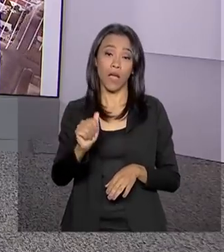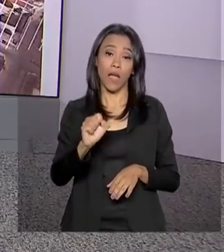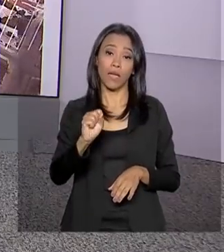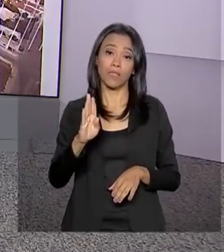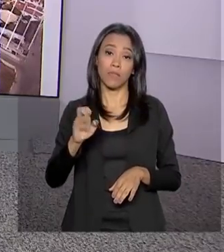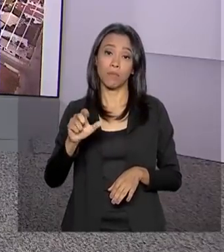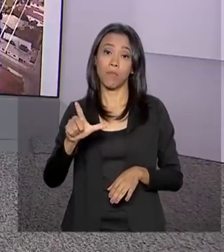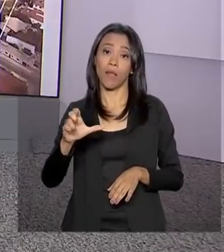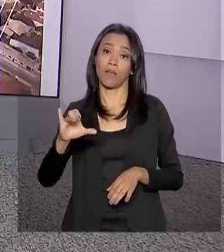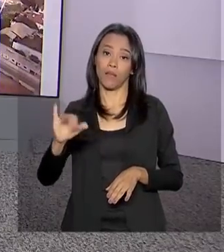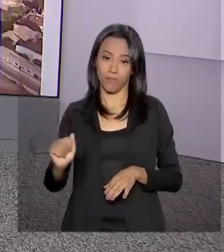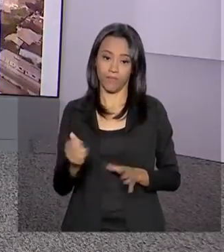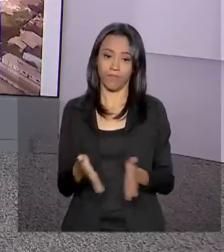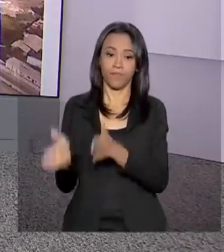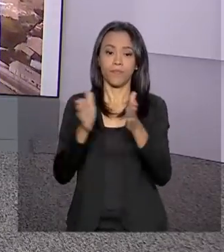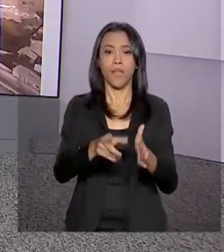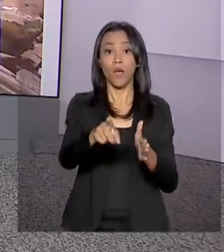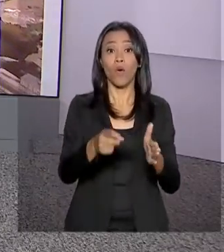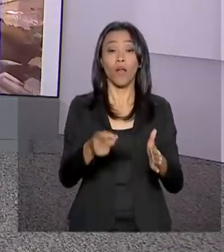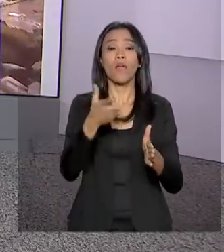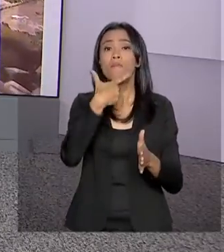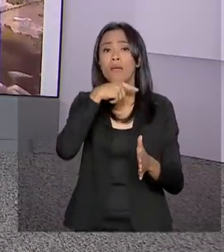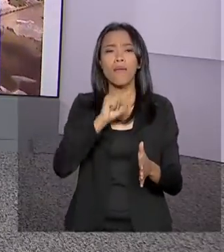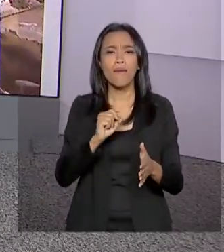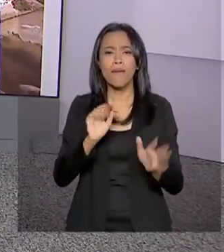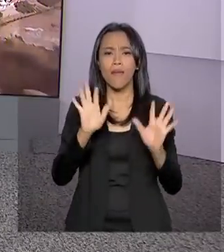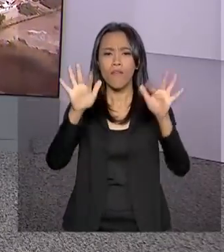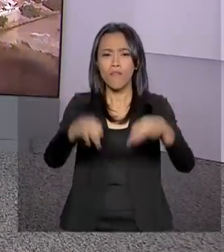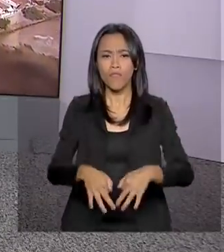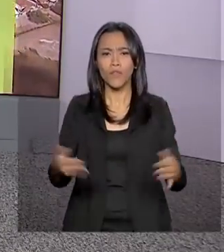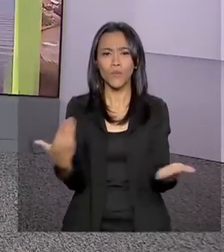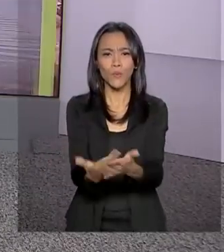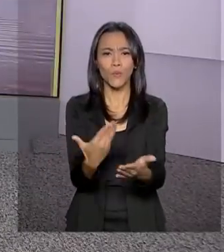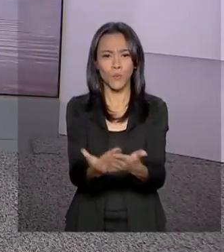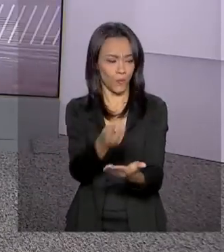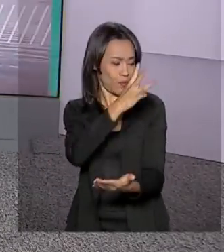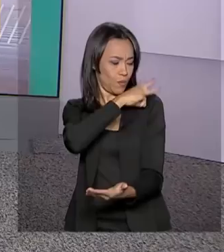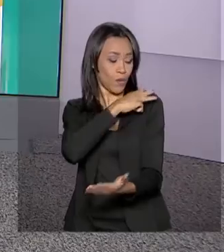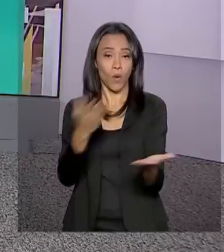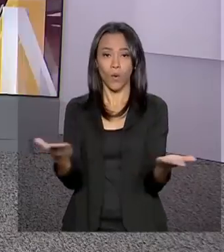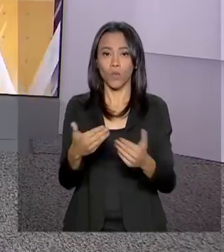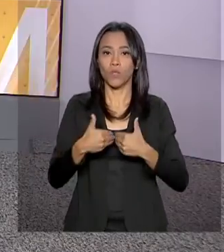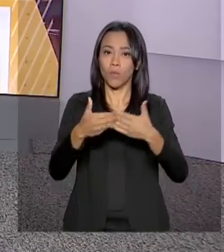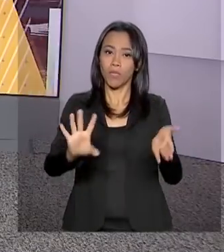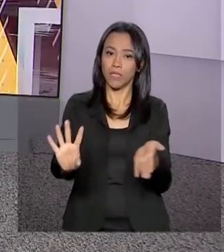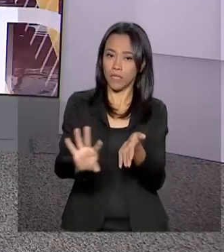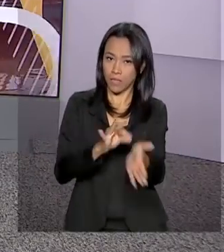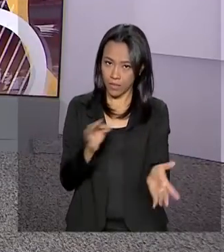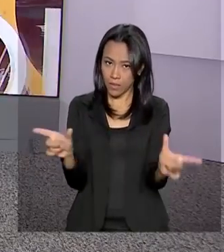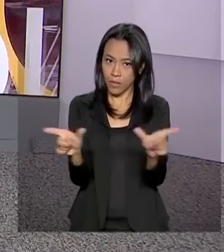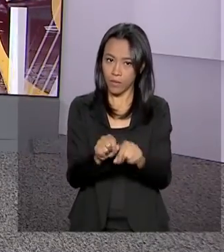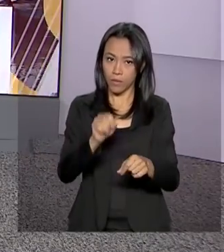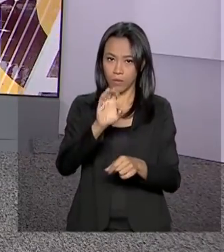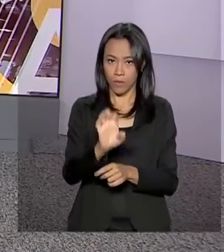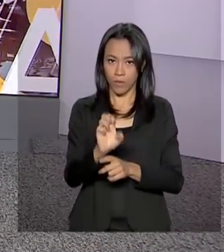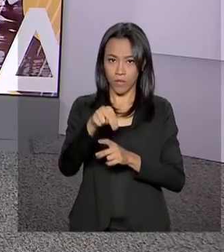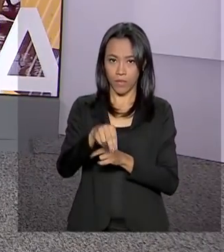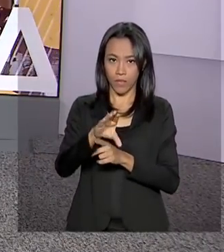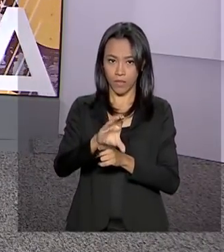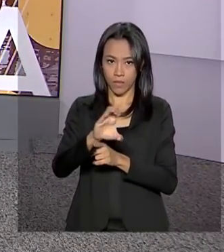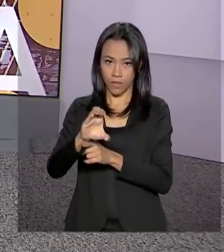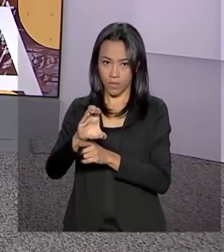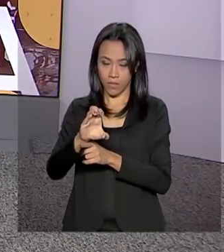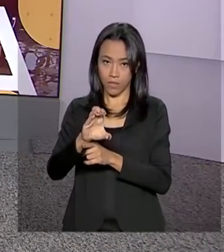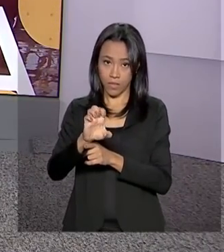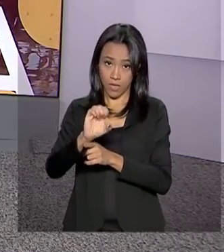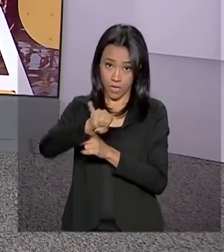E agora esse recado é para quem quer concluir os estudos no ensino médio. Começam hoje as inscrições para o Enseja, o exame nacional para certificação